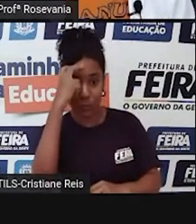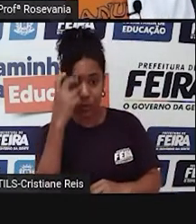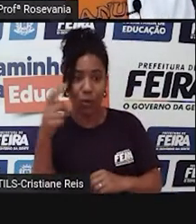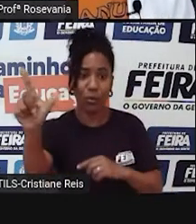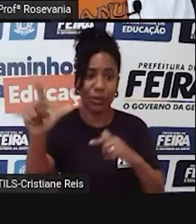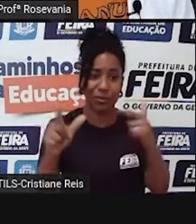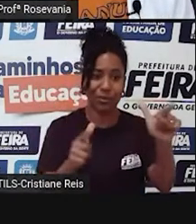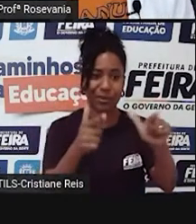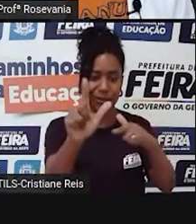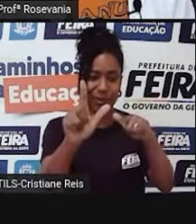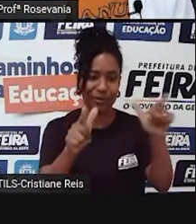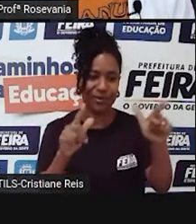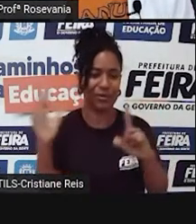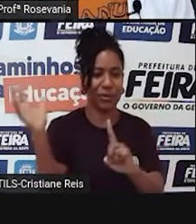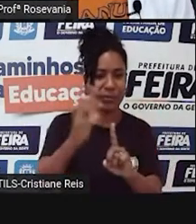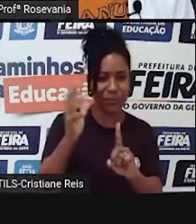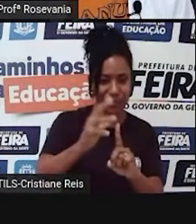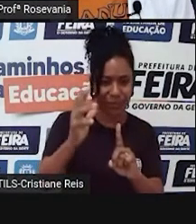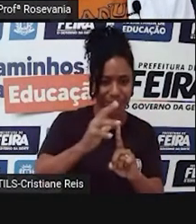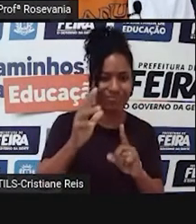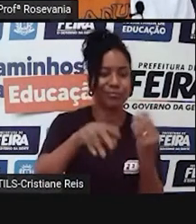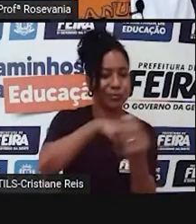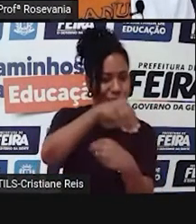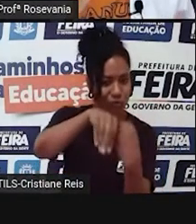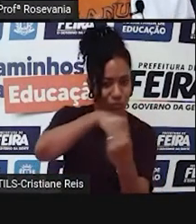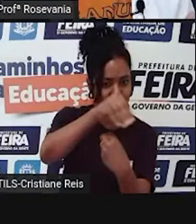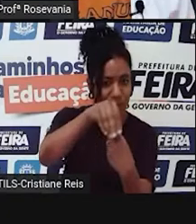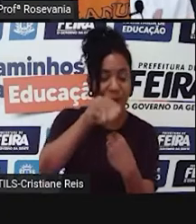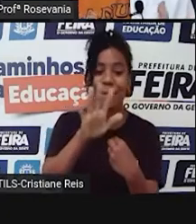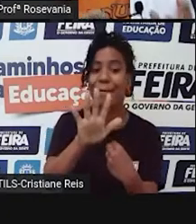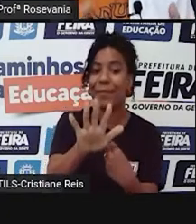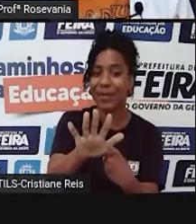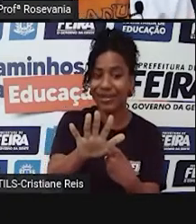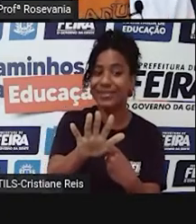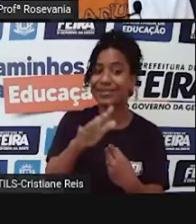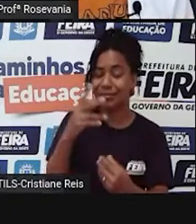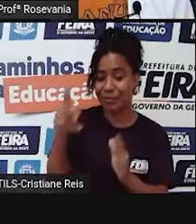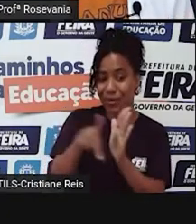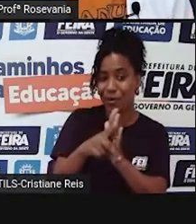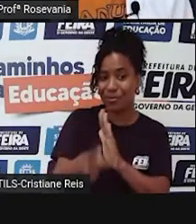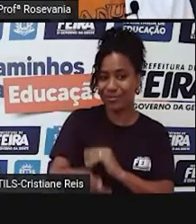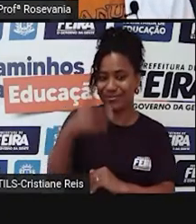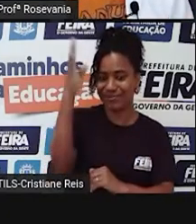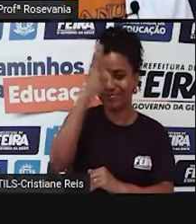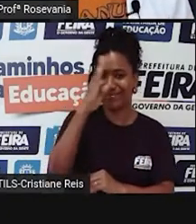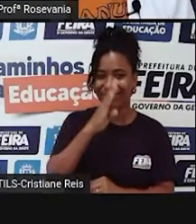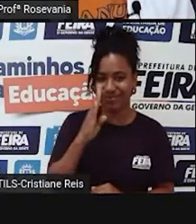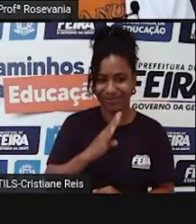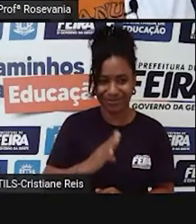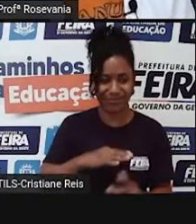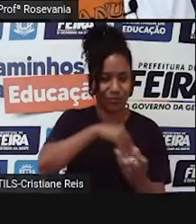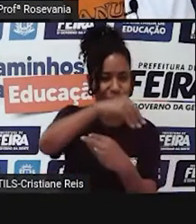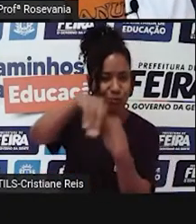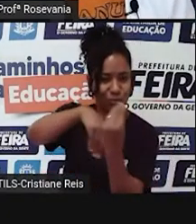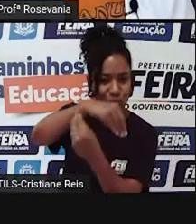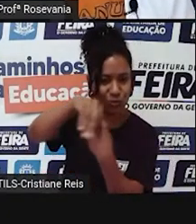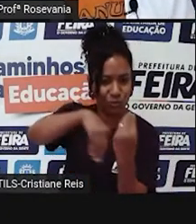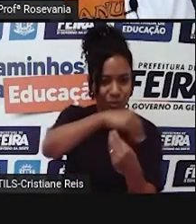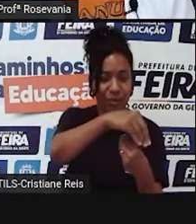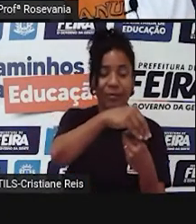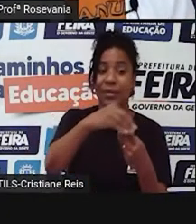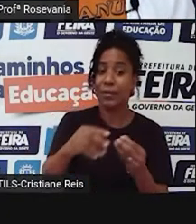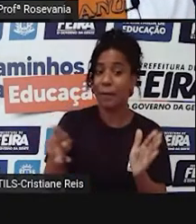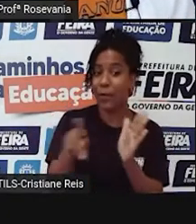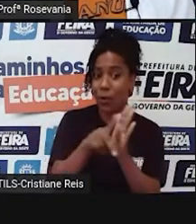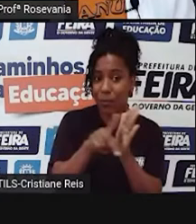mas ainda existem muitas coisas, a raiz mesmo, né, da cultura indígena, que eles ainda preservam,